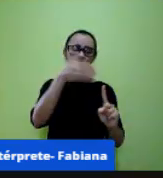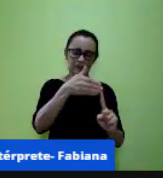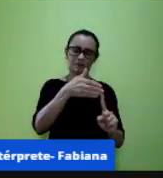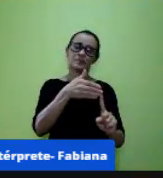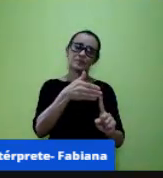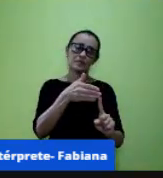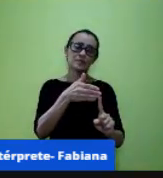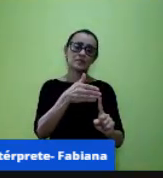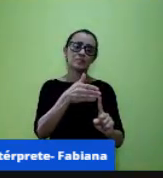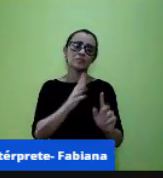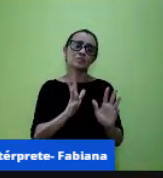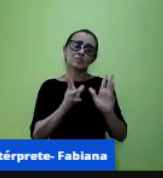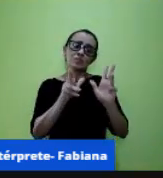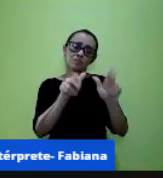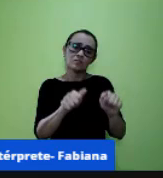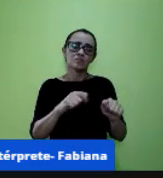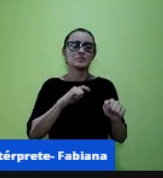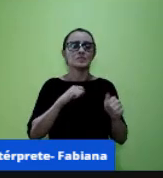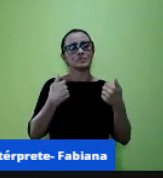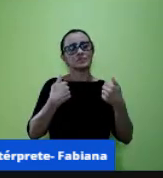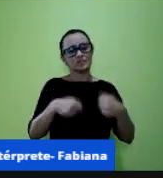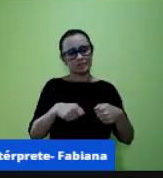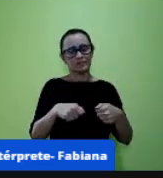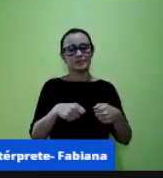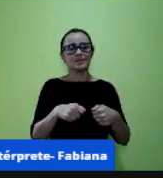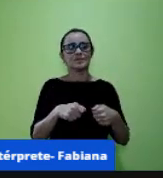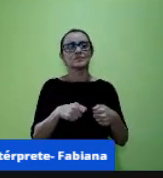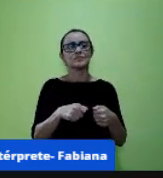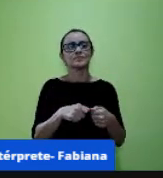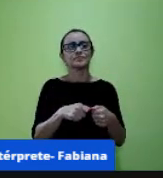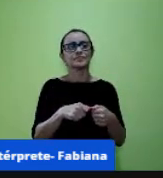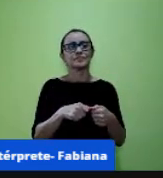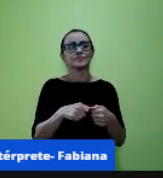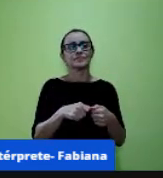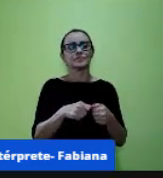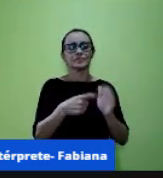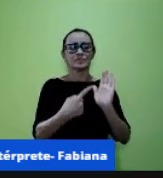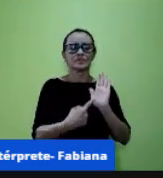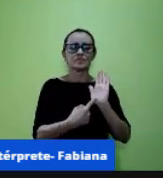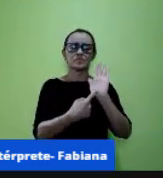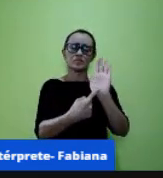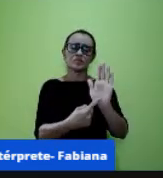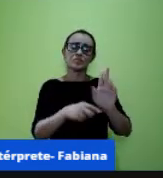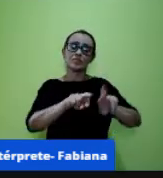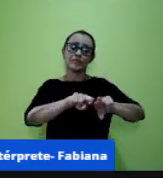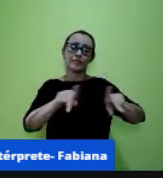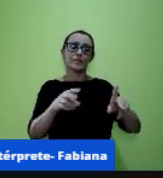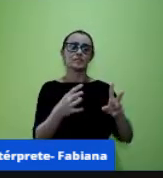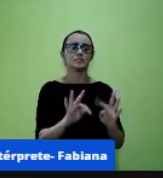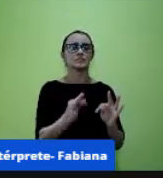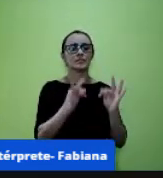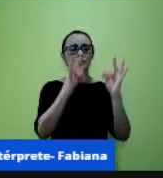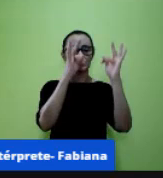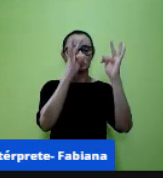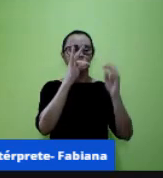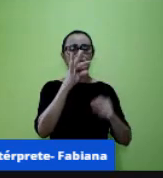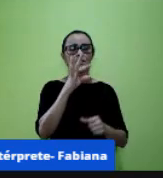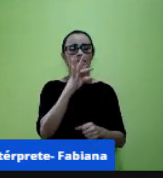possíveis né se não tem recurso mostramos aqui recursos que são bastante tecnológicos né tics mesmo